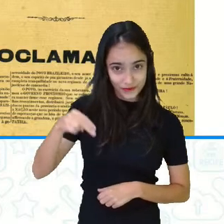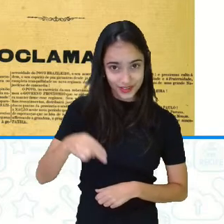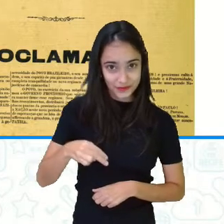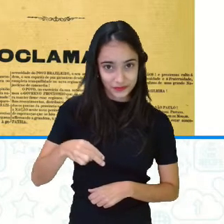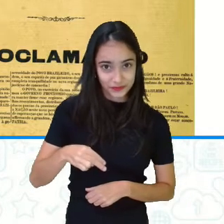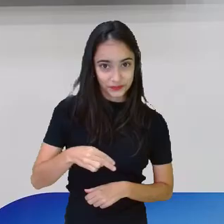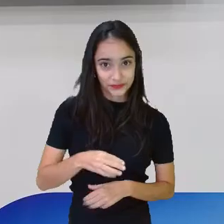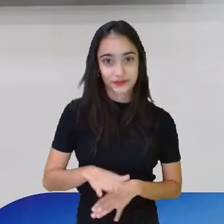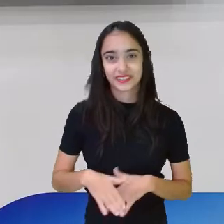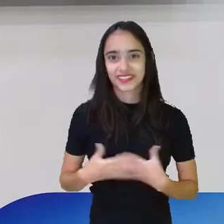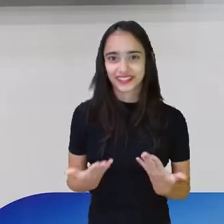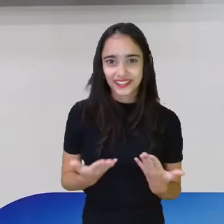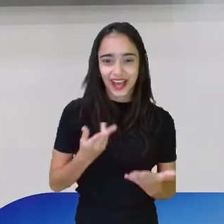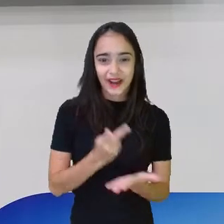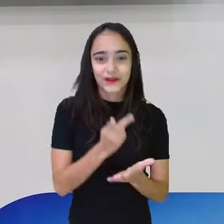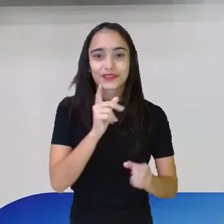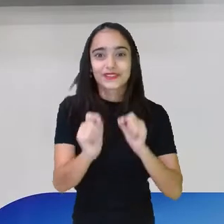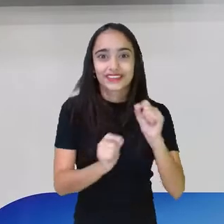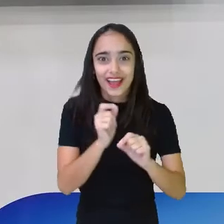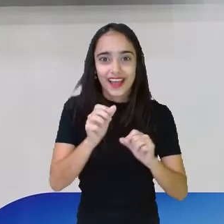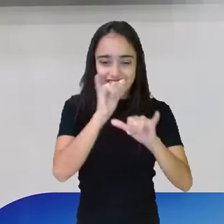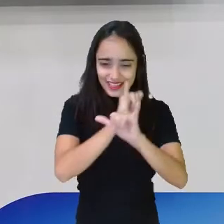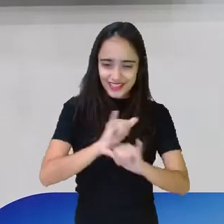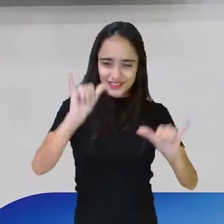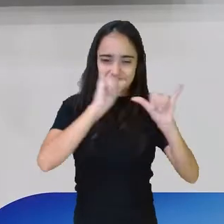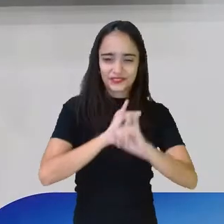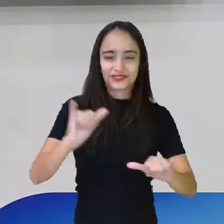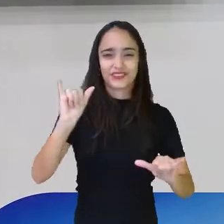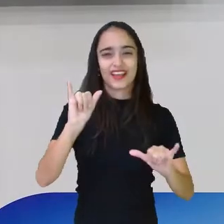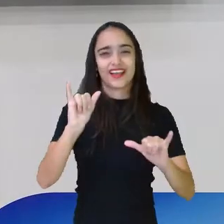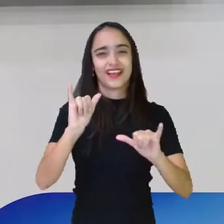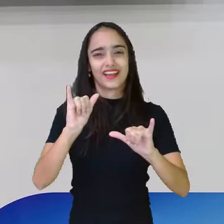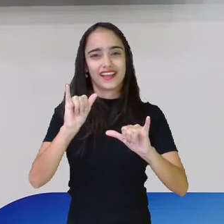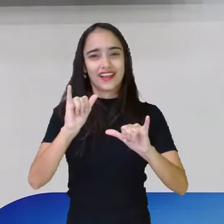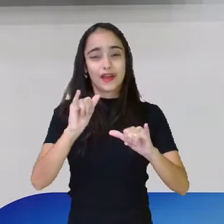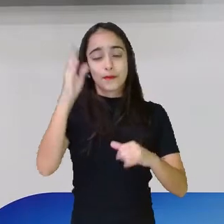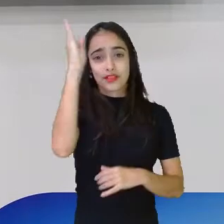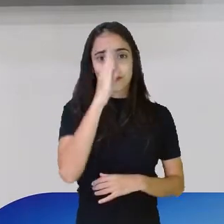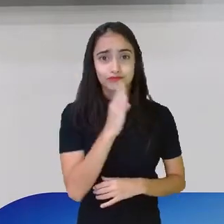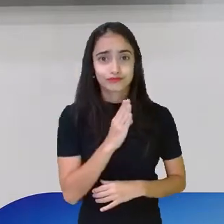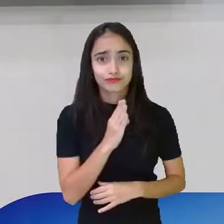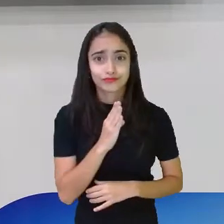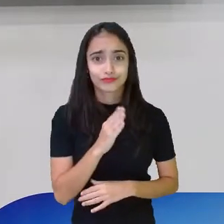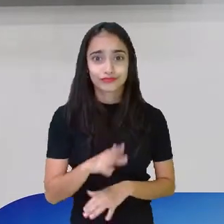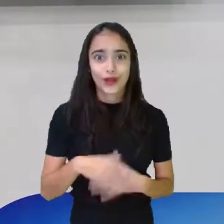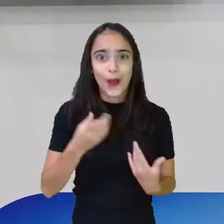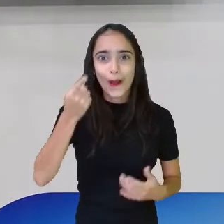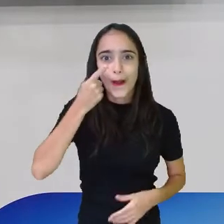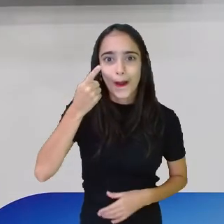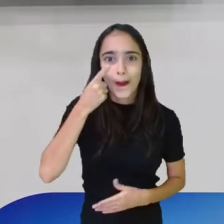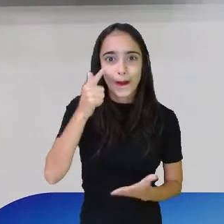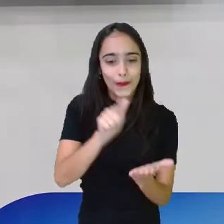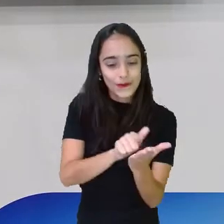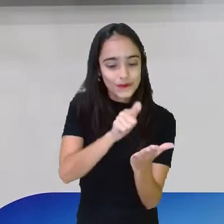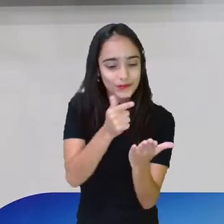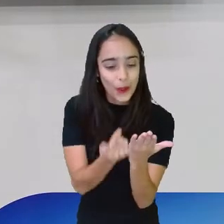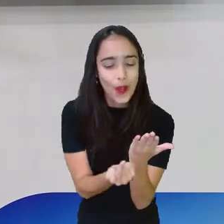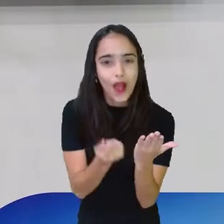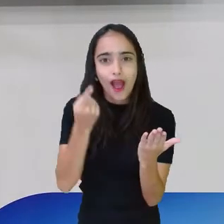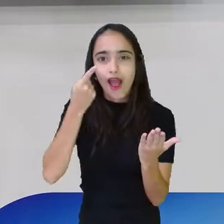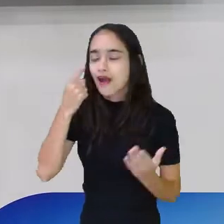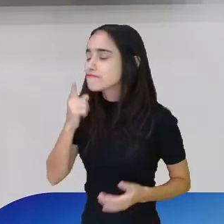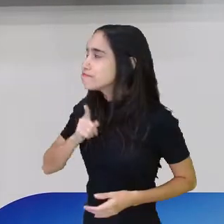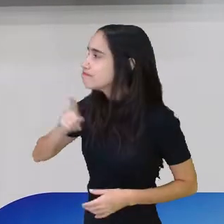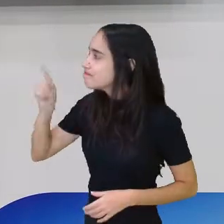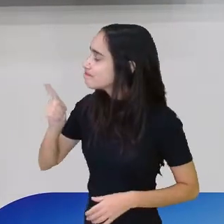solemnemente proclamada a Proclamação da República. E olha aqui, a gente está vendo um diário popular, que foi um jornal que circulava ali na época,